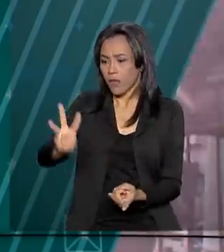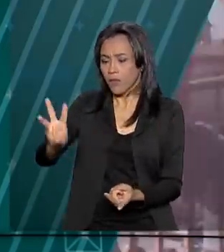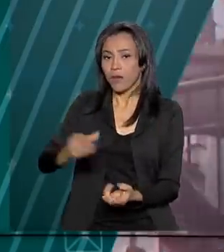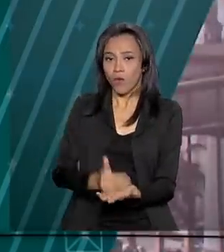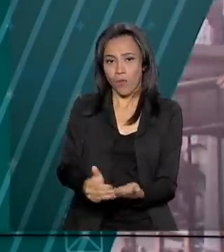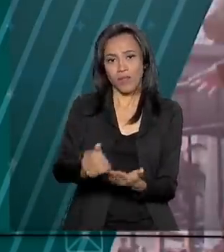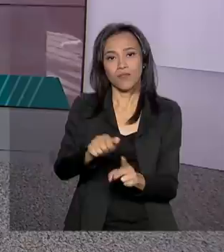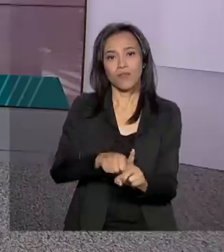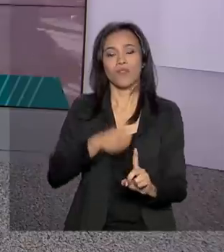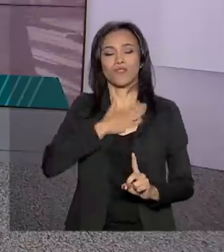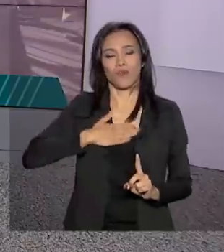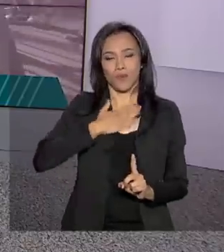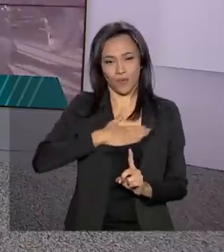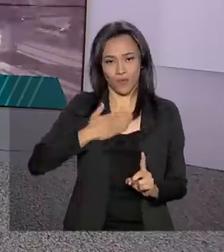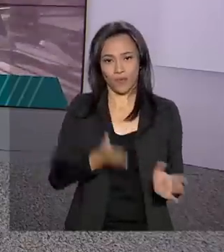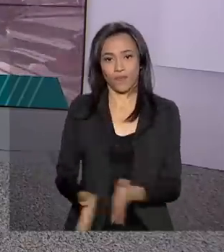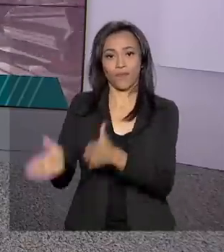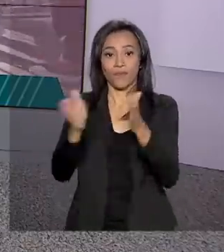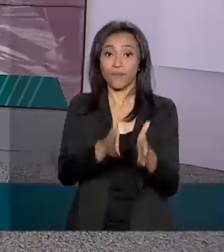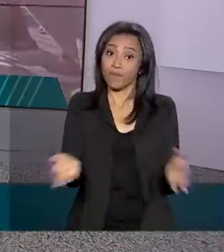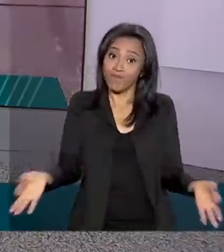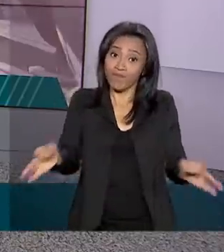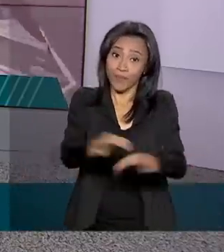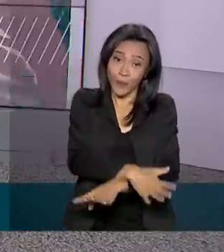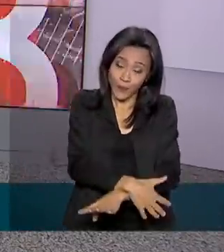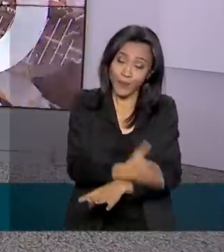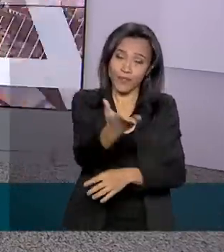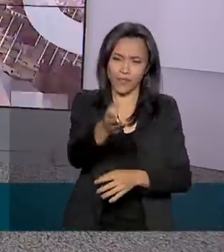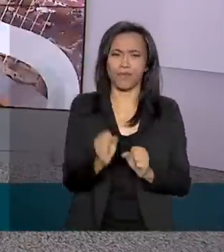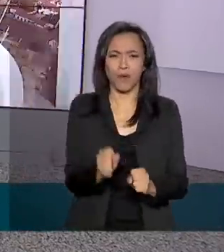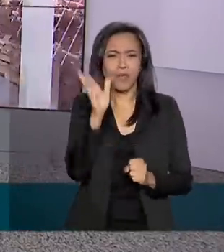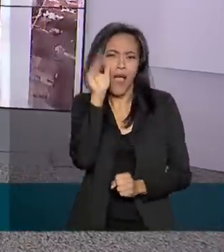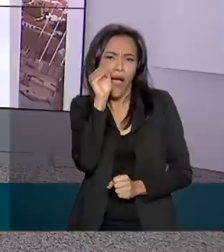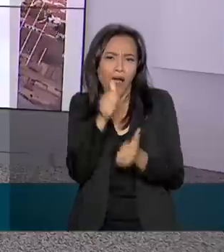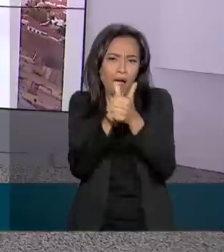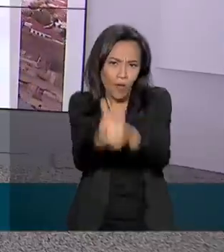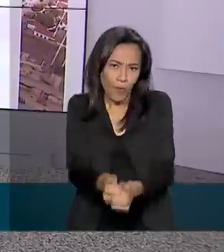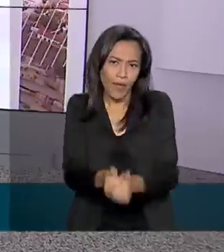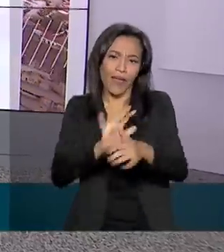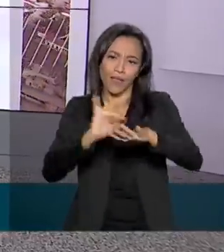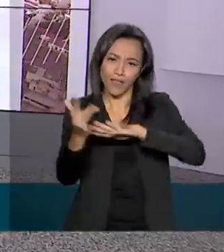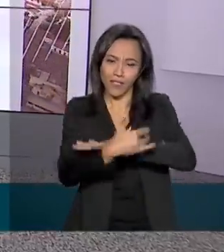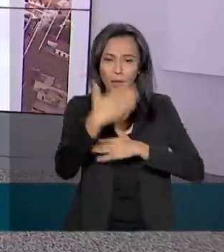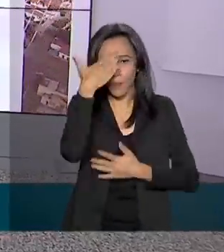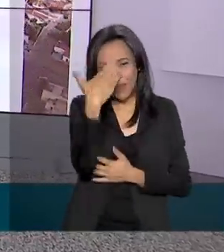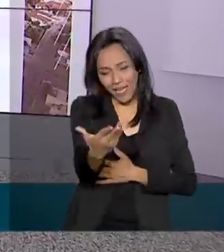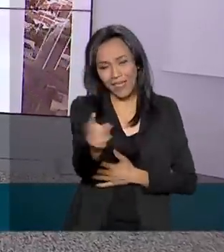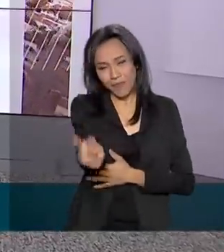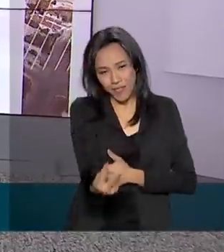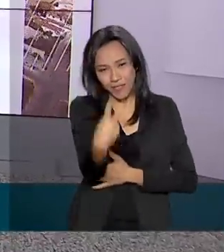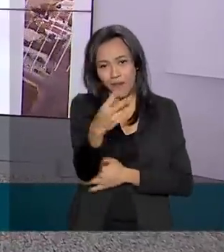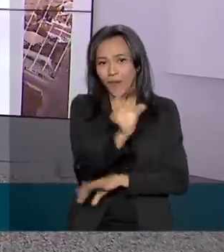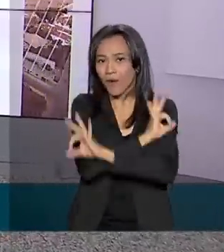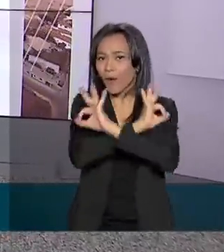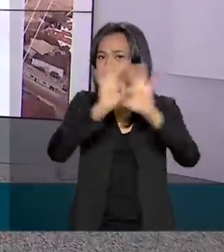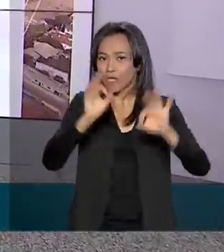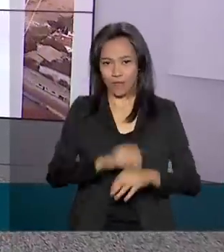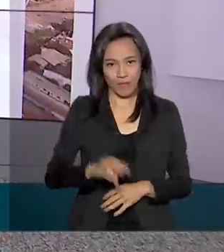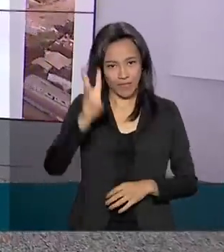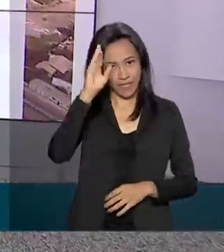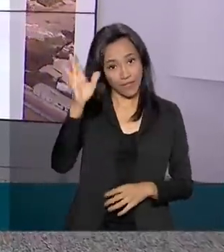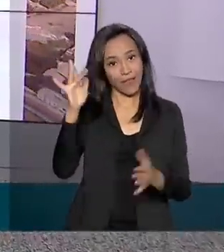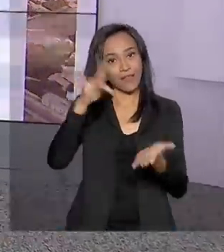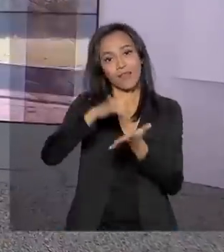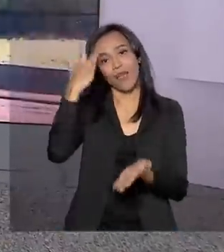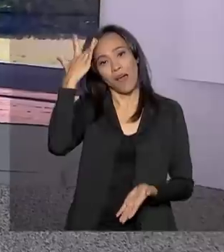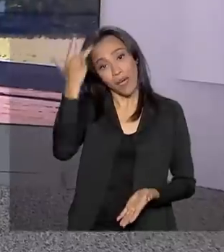em agosto. E o Brasil em Dia termina aqui, nos acompanhe também pelas nossas redes sociais. Muito obrigada pela companhia, uma ótima terça e até